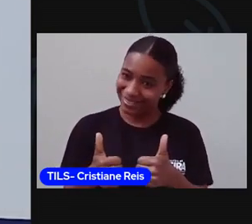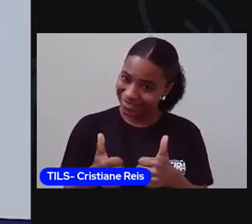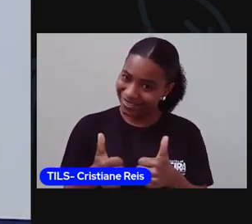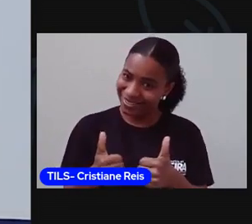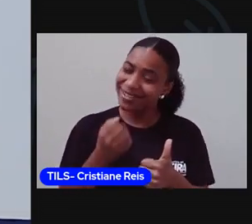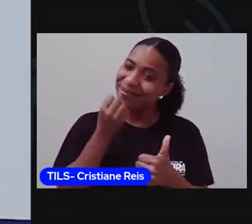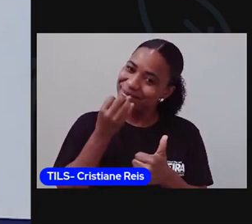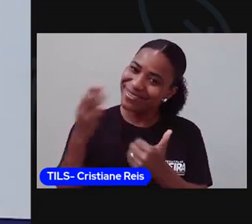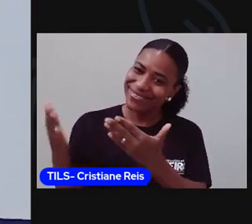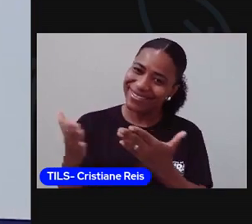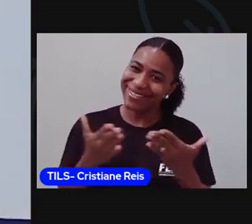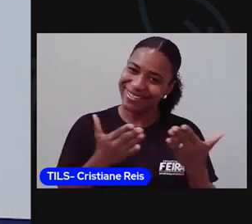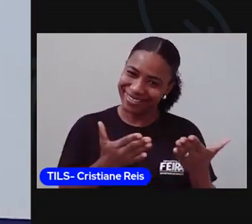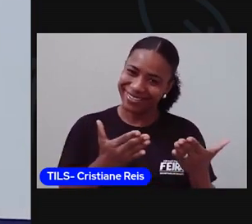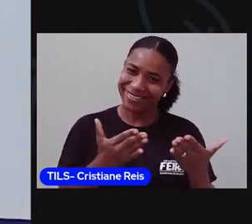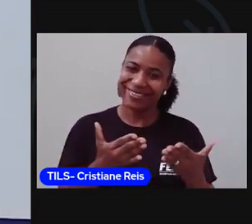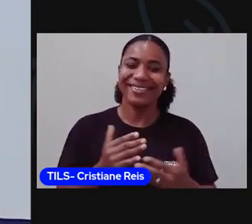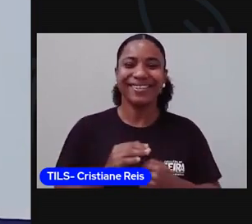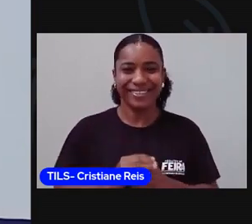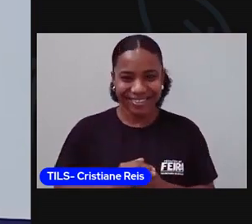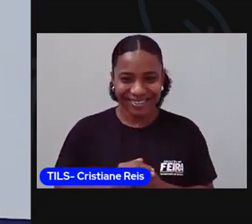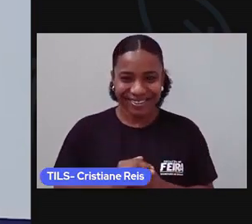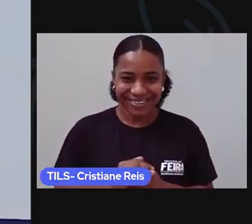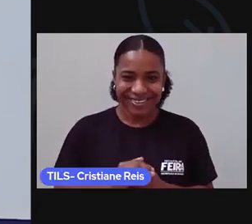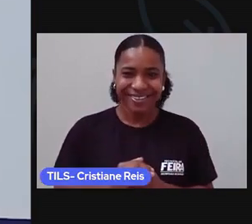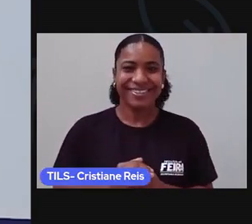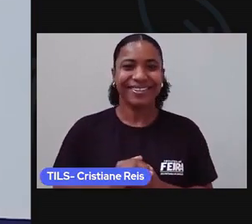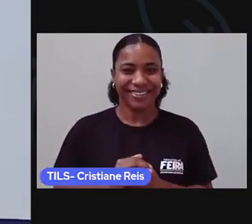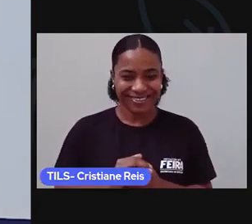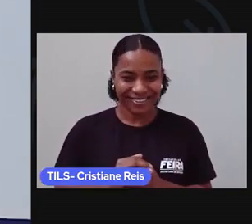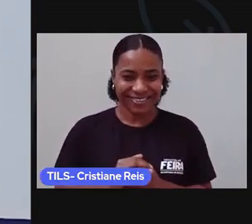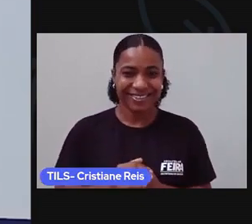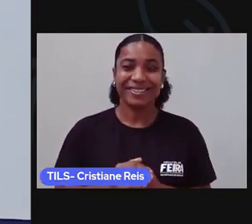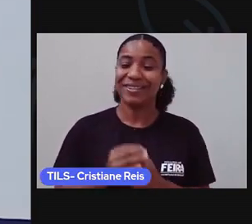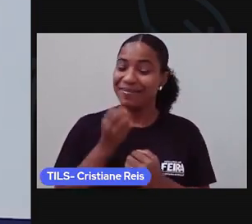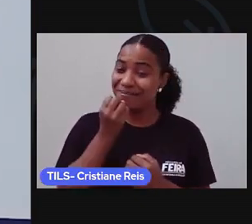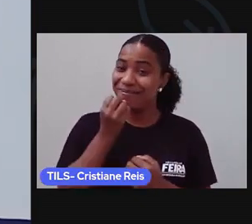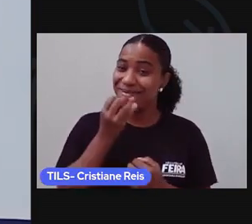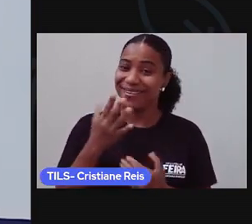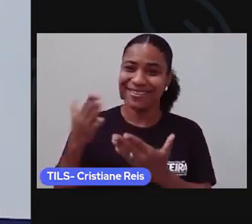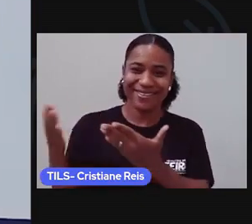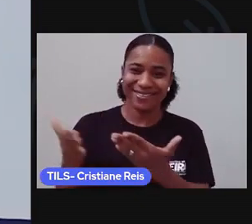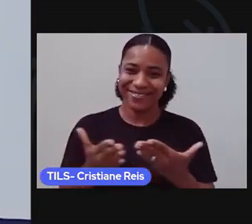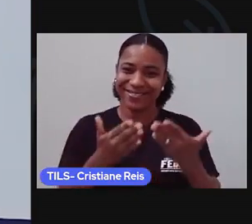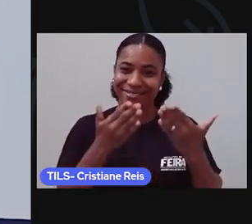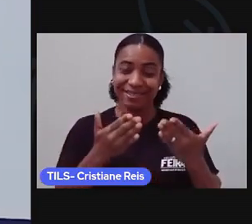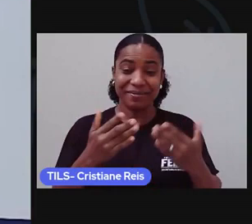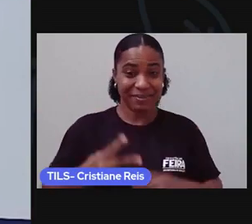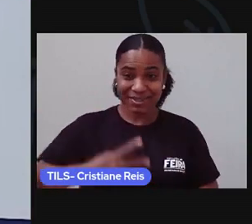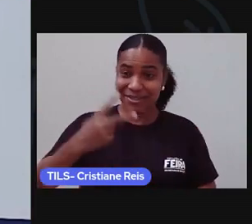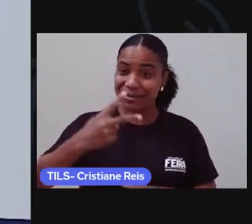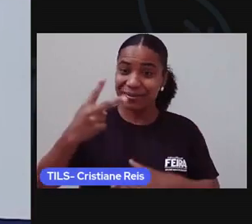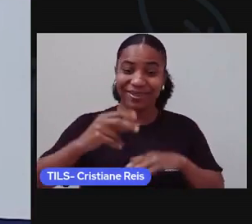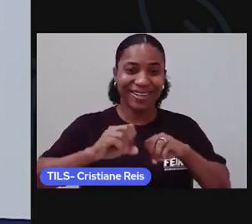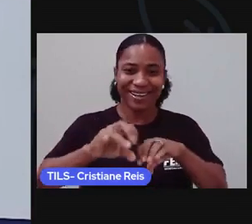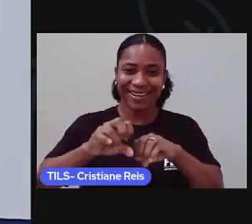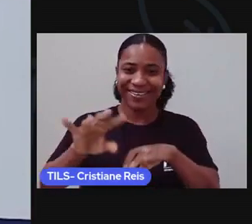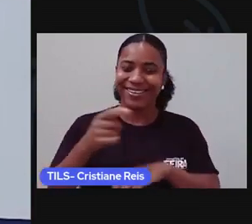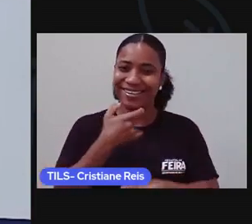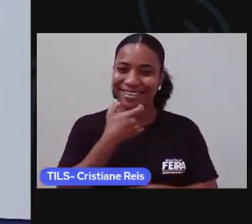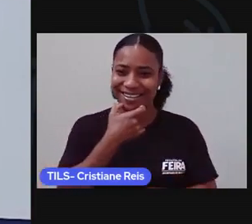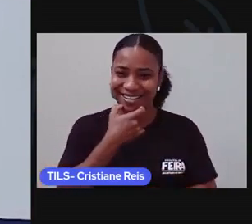Olá, estudantes! Como vocês estão? Sejam bem-vindos à nossa segunda aula de inglês.